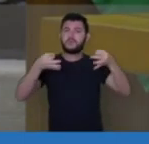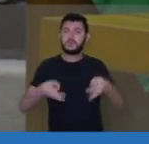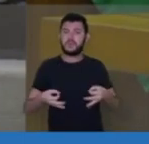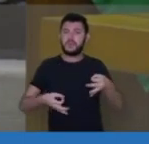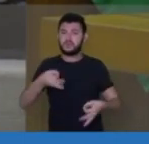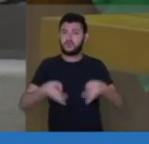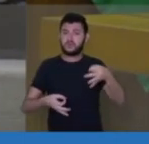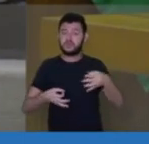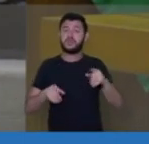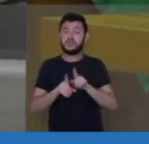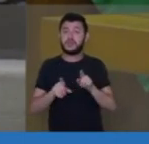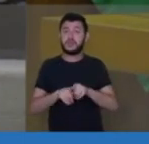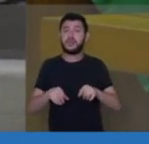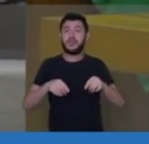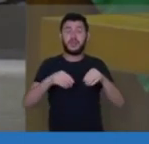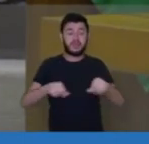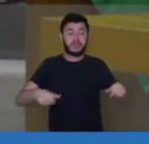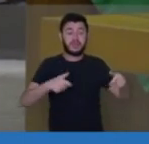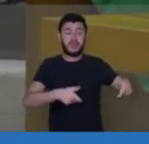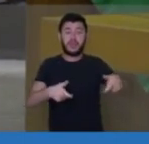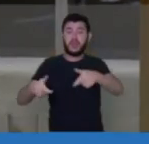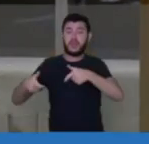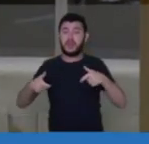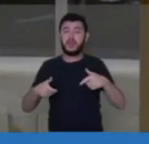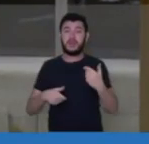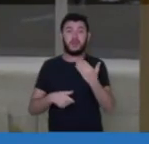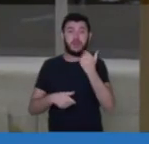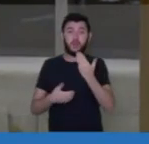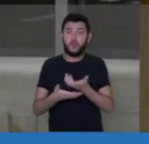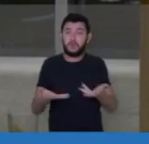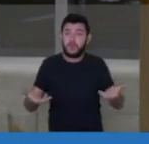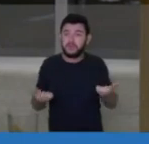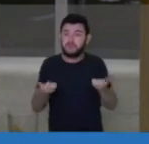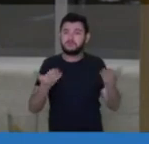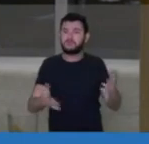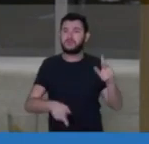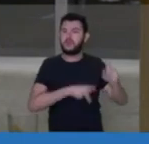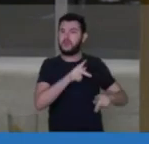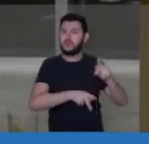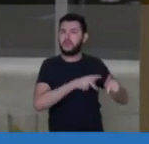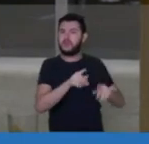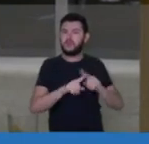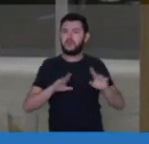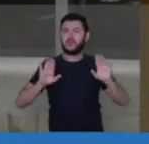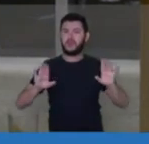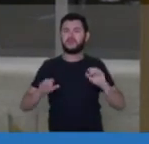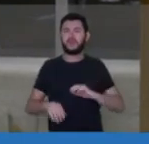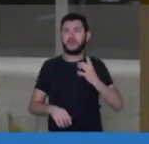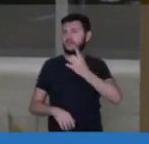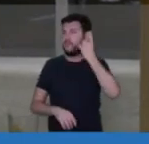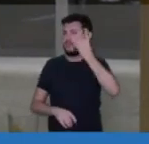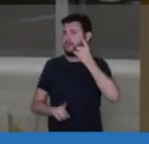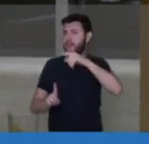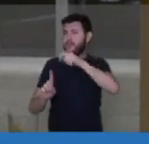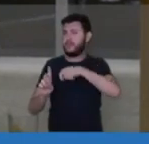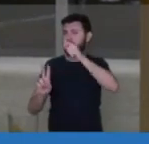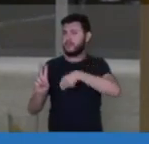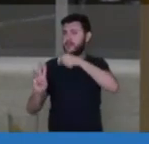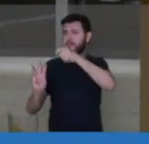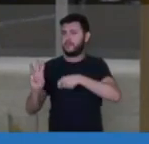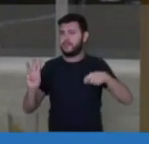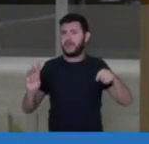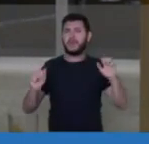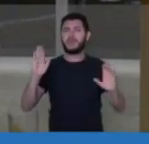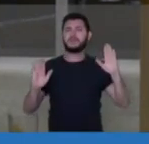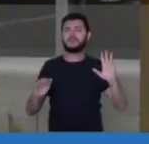mesa do povo brasileiro e não é deputado que por três meses tentou numa CPI falida criminalizar o